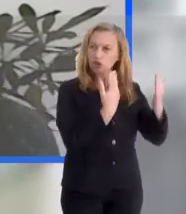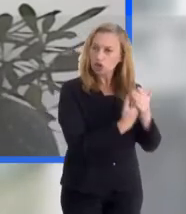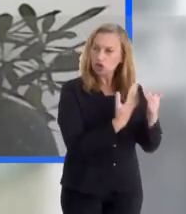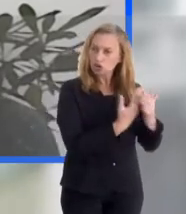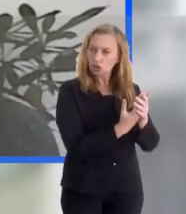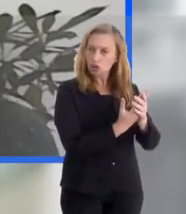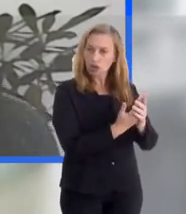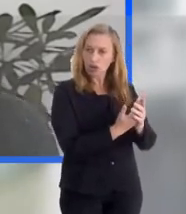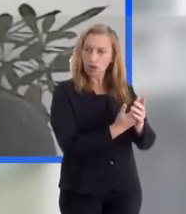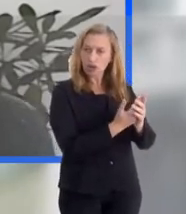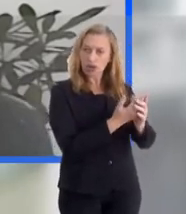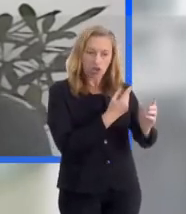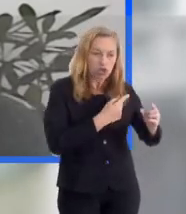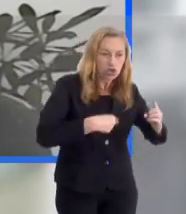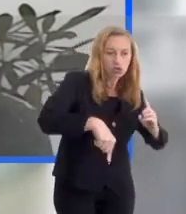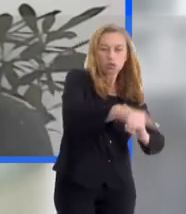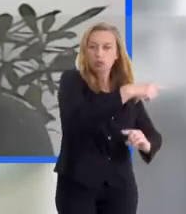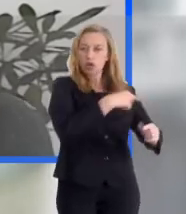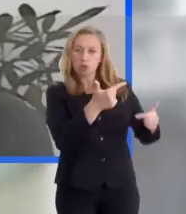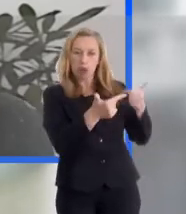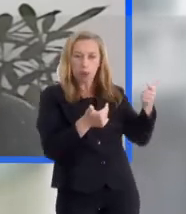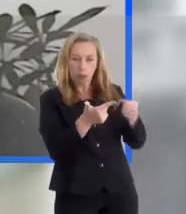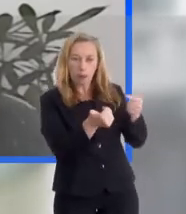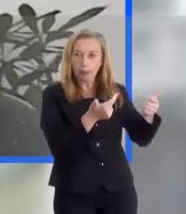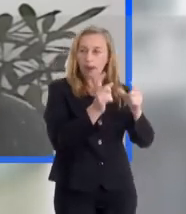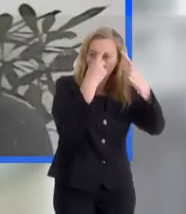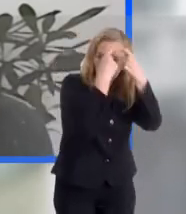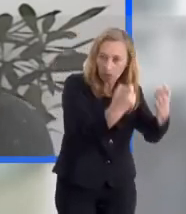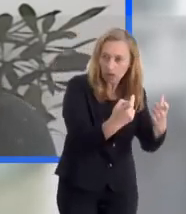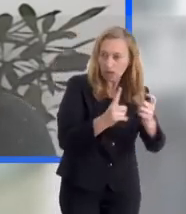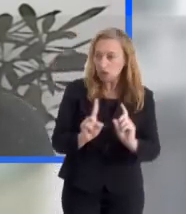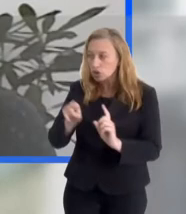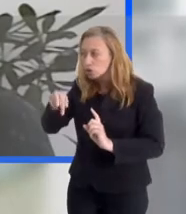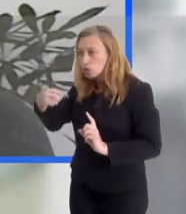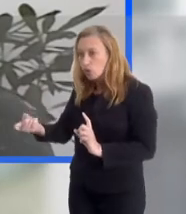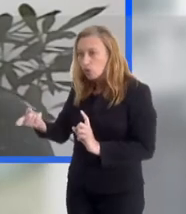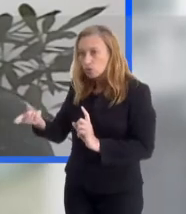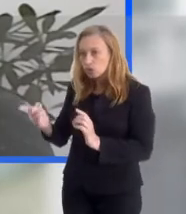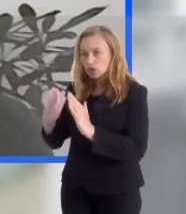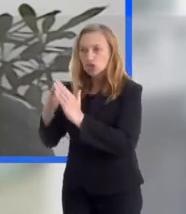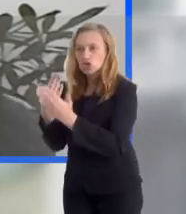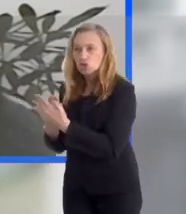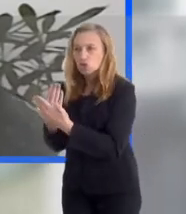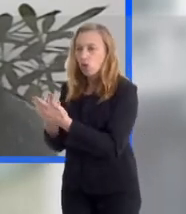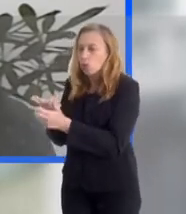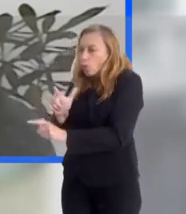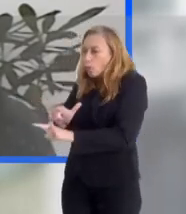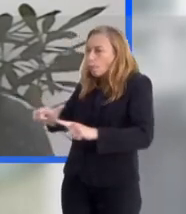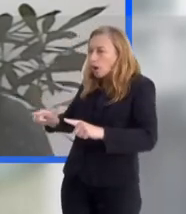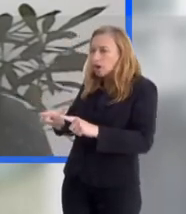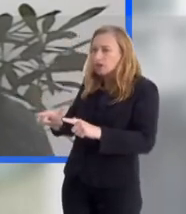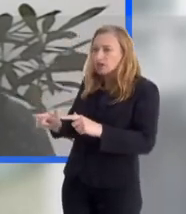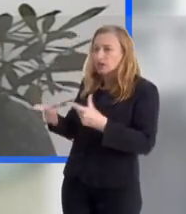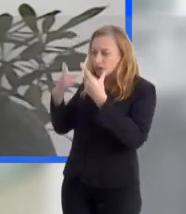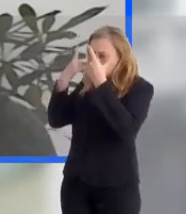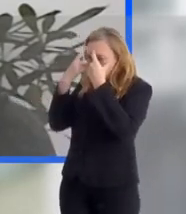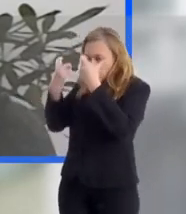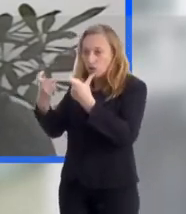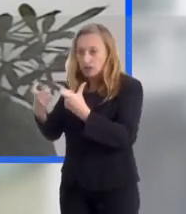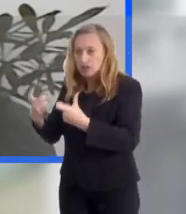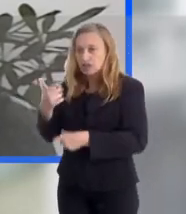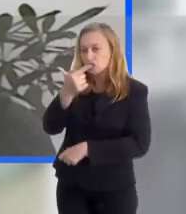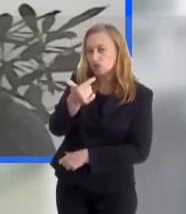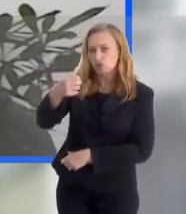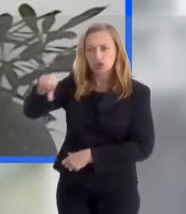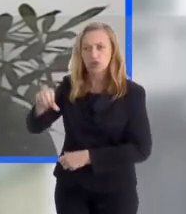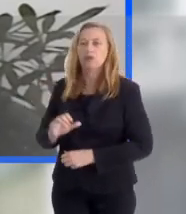grupo de escolas exposto à violência, a operações policiais no entorno, e um grupo de escolas que não registrou operações